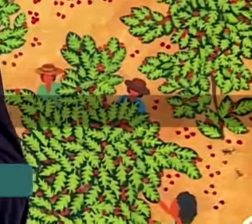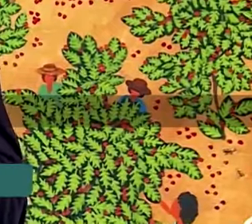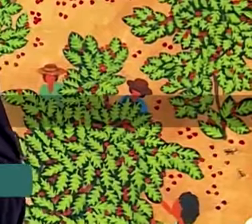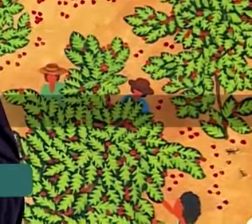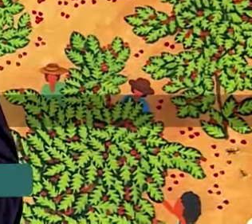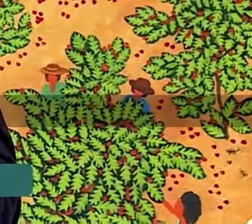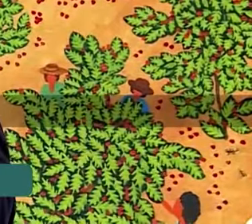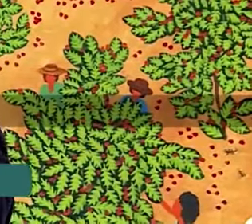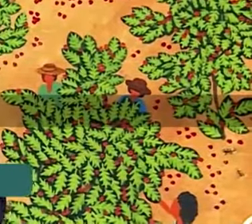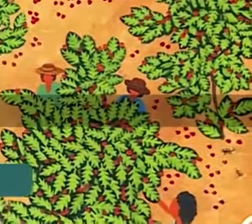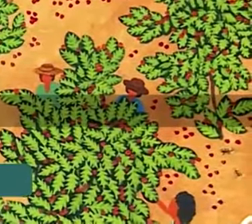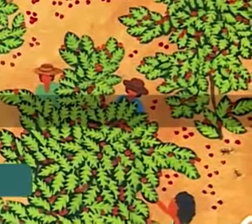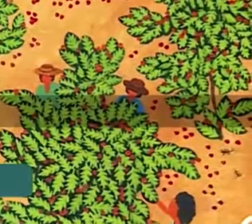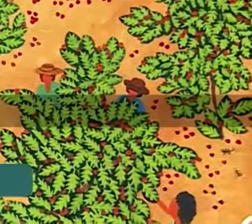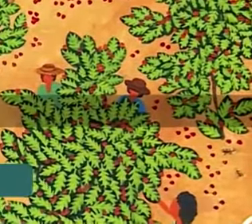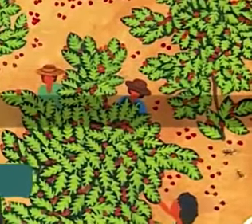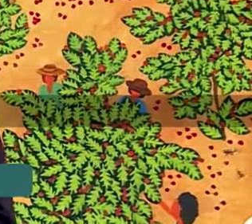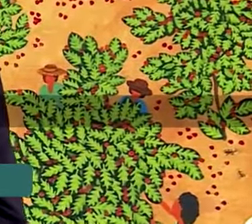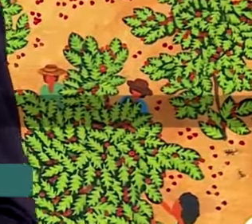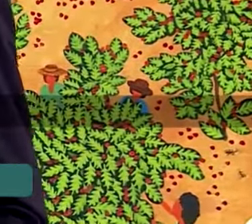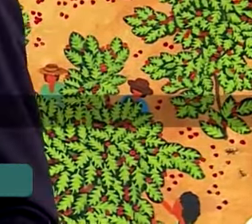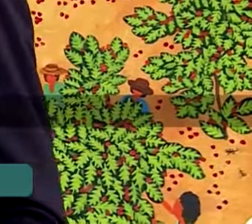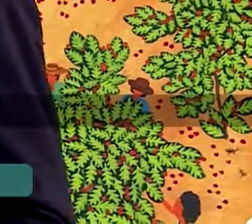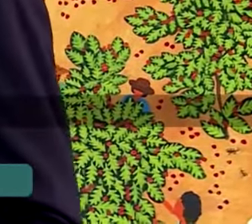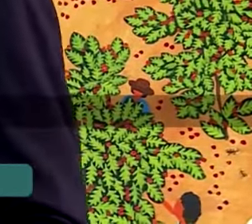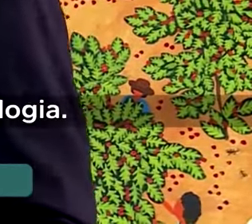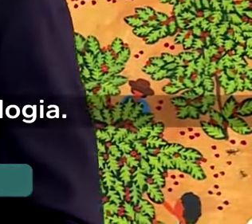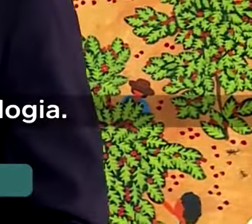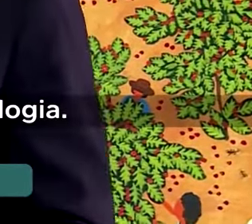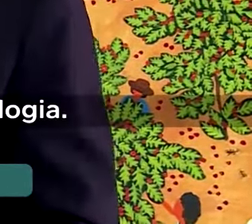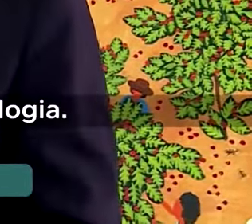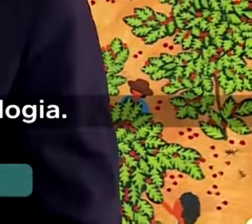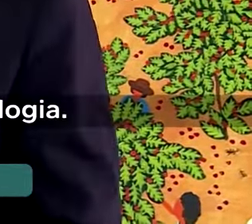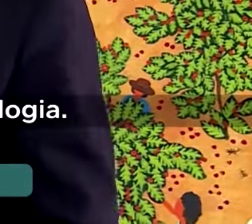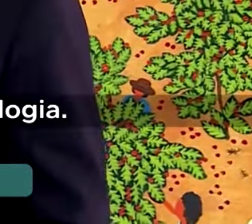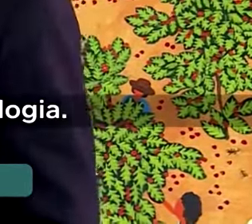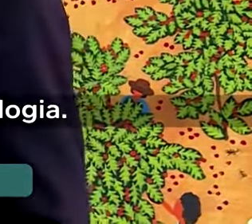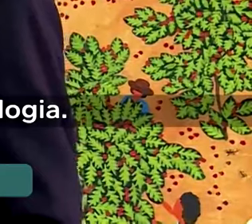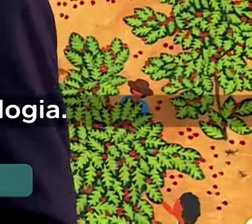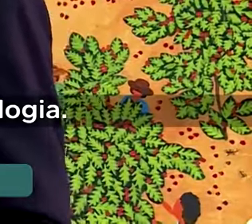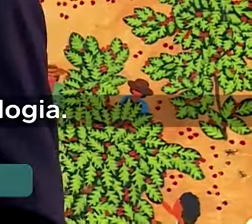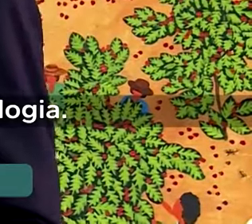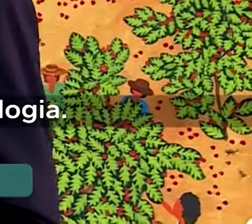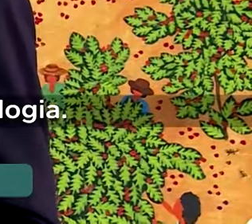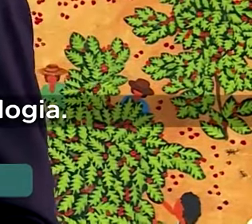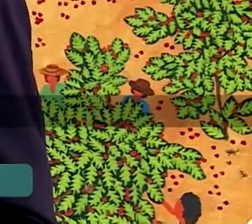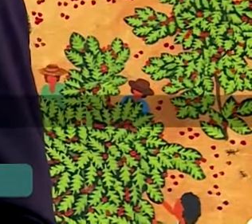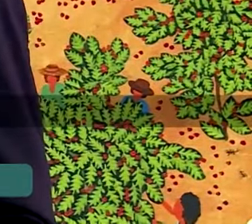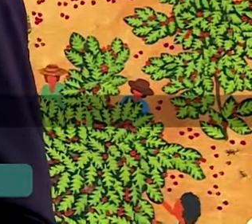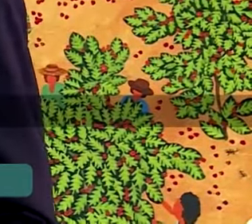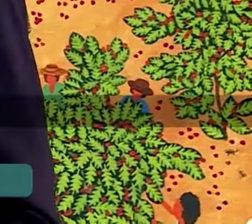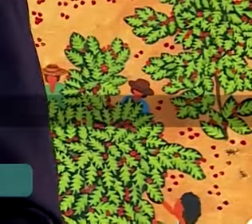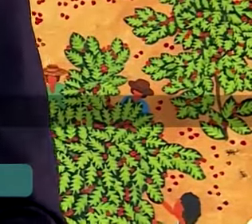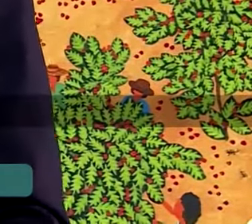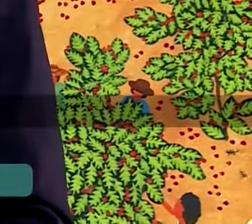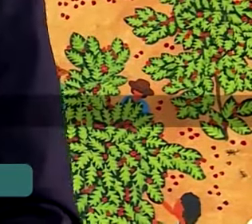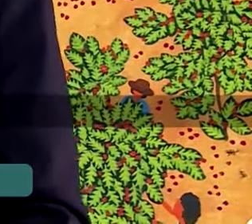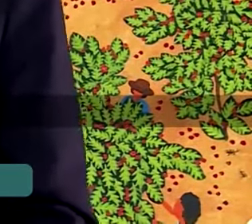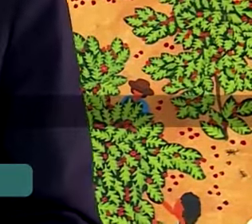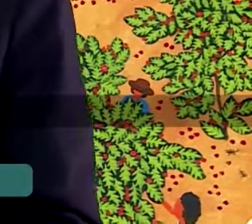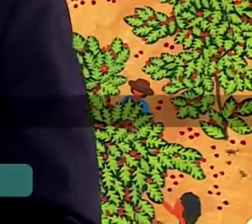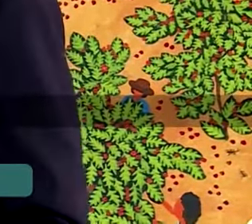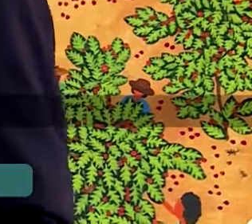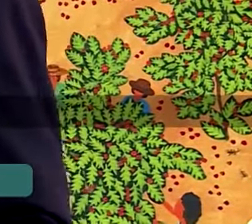fazendo tudo que precisa para se alimentar. E para isso, nós precisamos de muitas tecnologias. E o Brasil